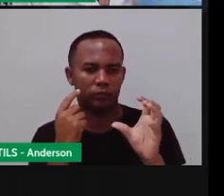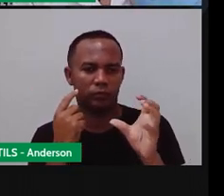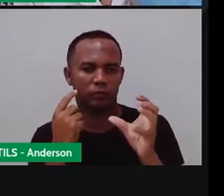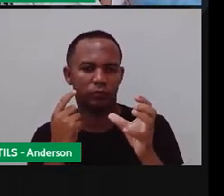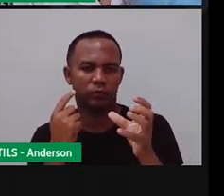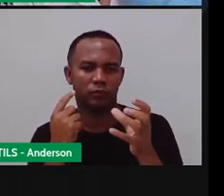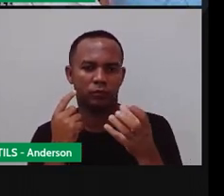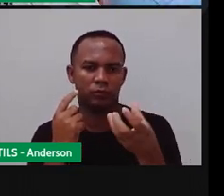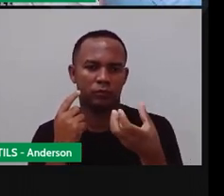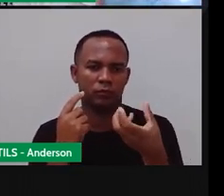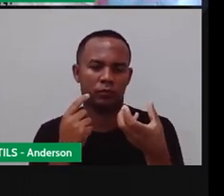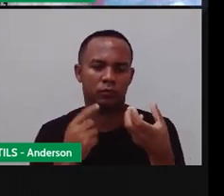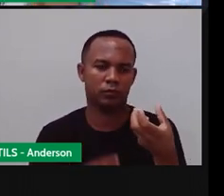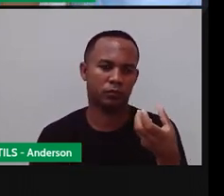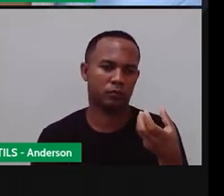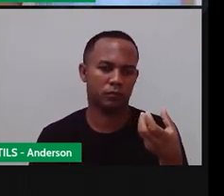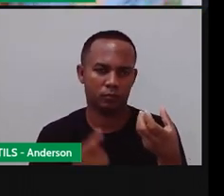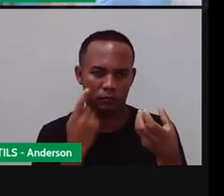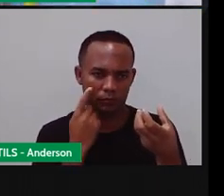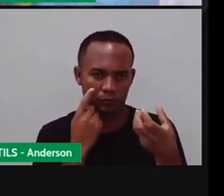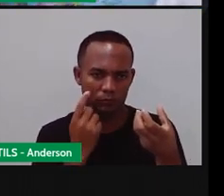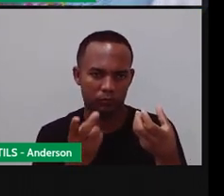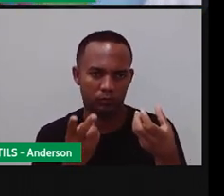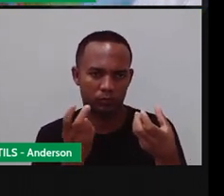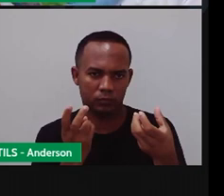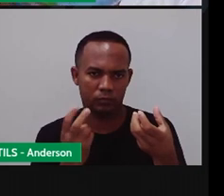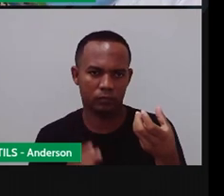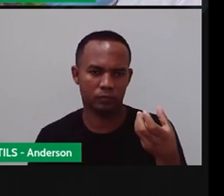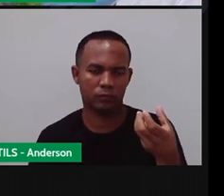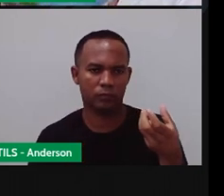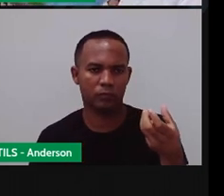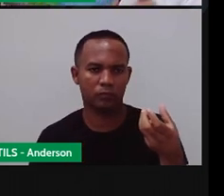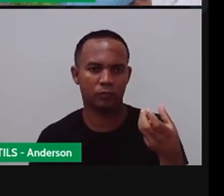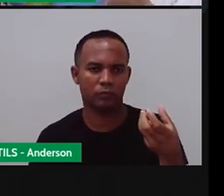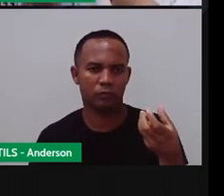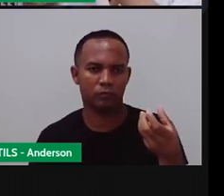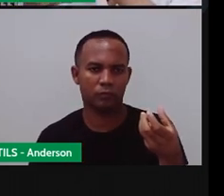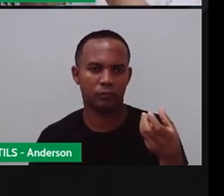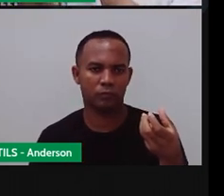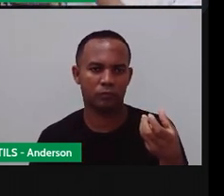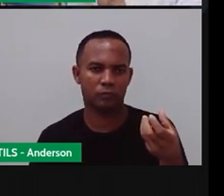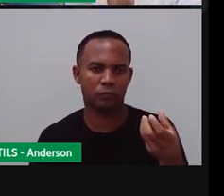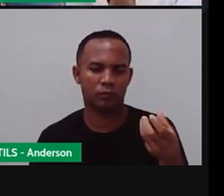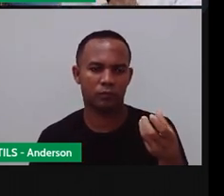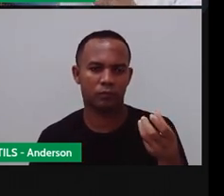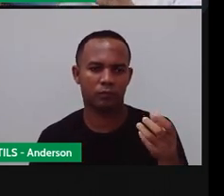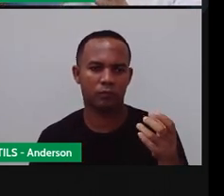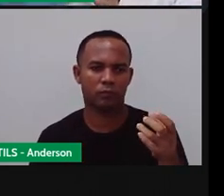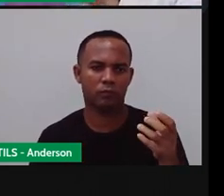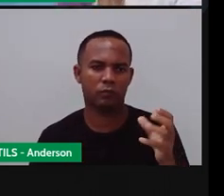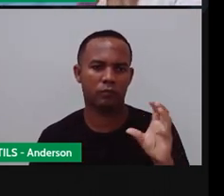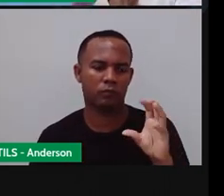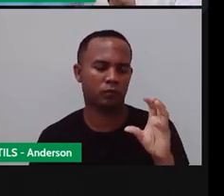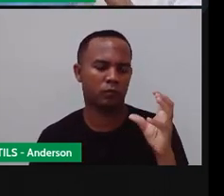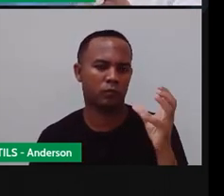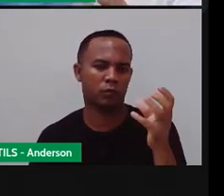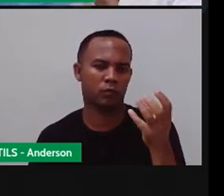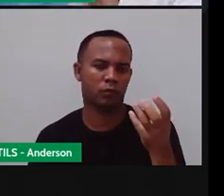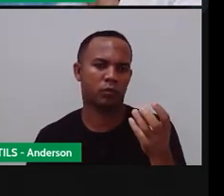a Flaneja Terra de novo aqui para vocês. Ó, ela gira em torno do seu próprio